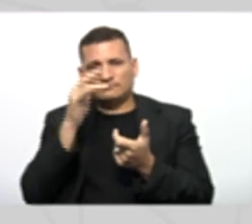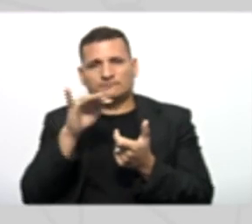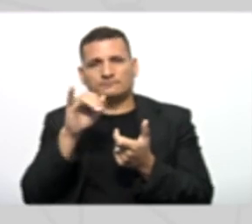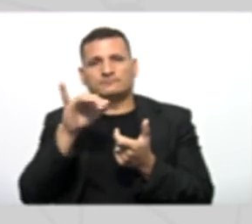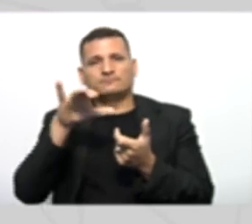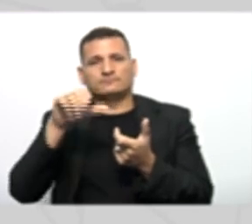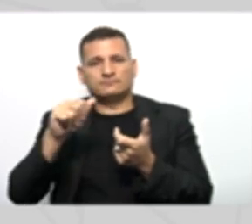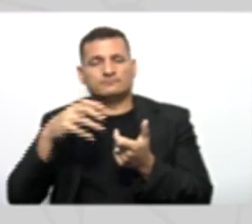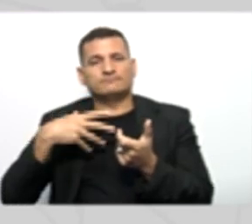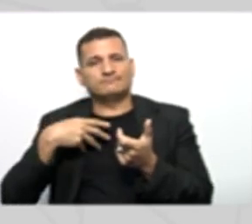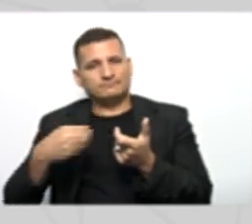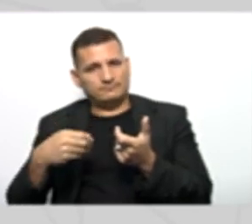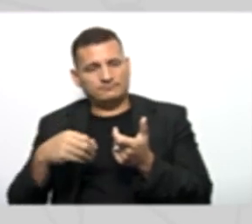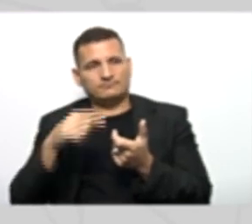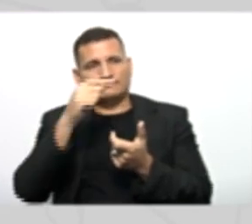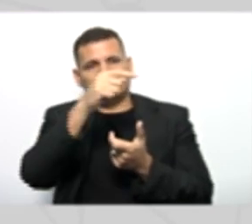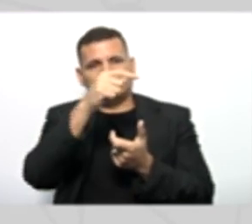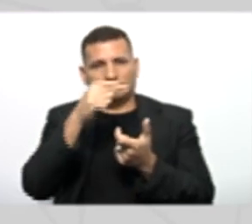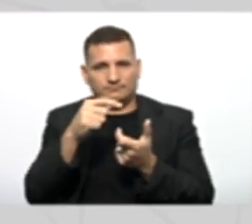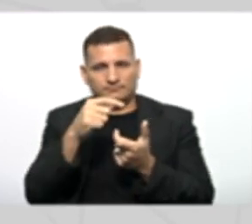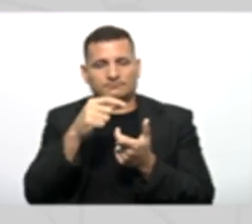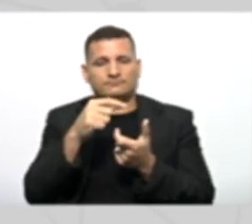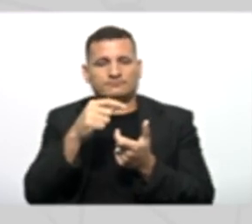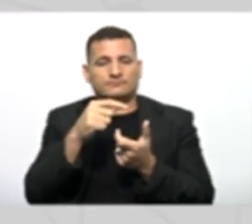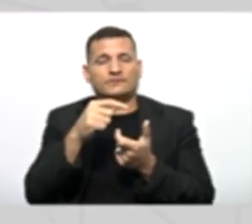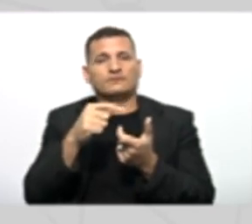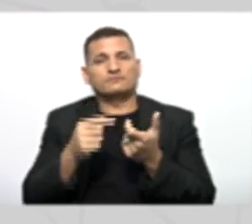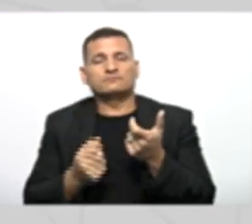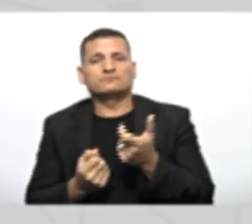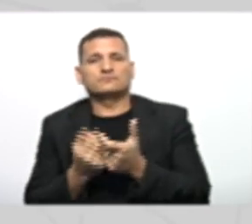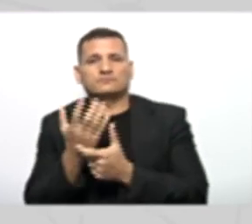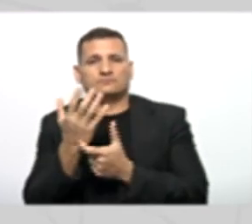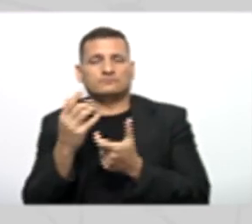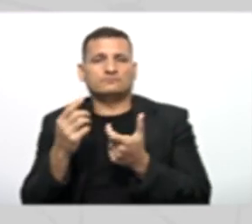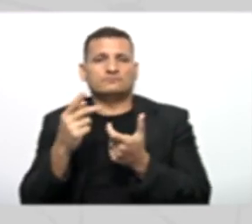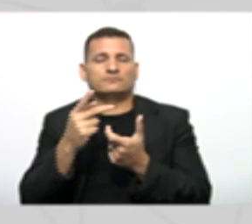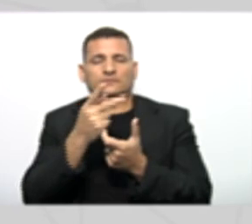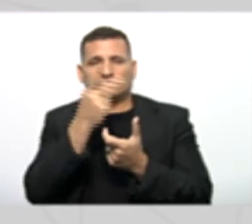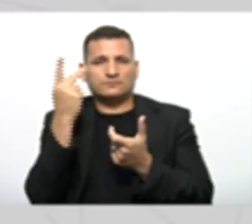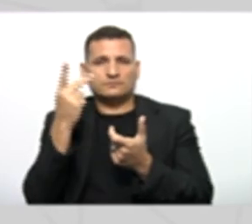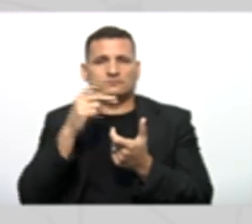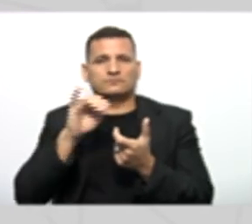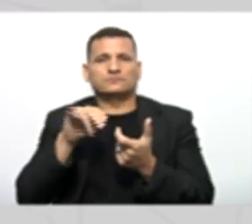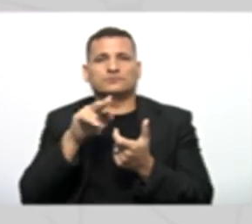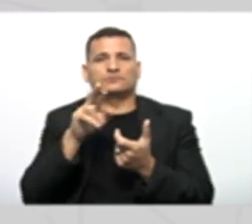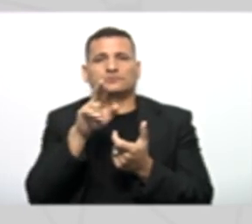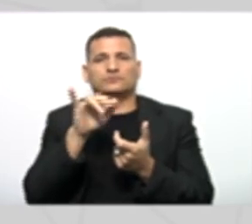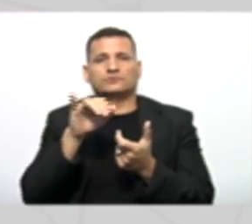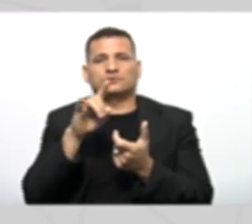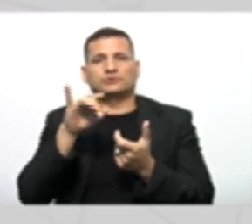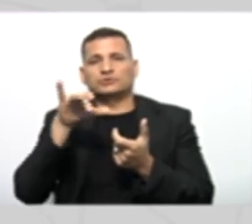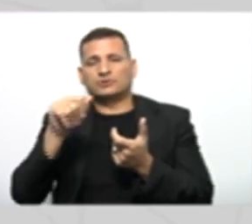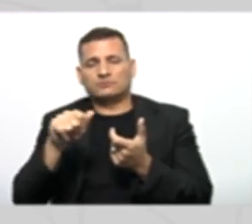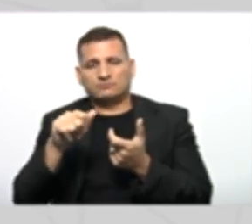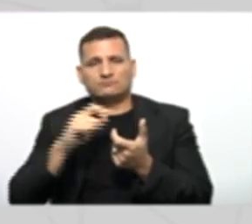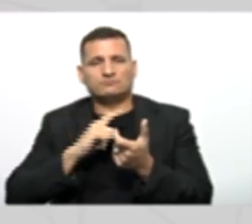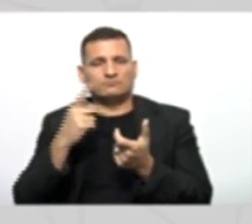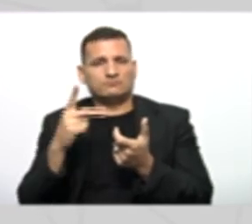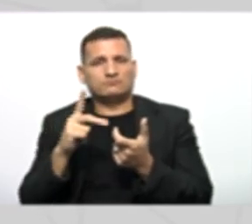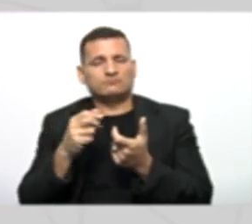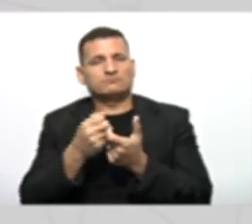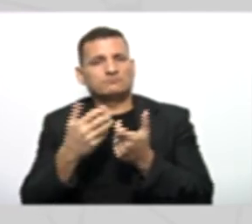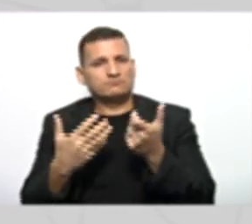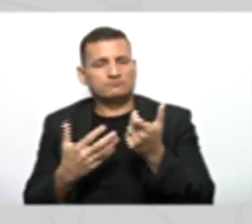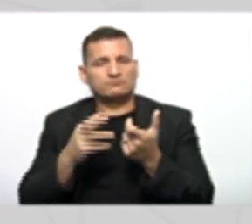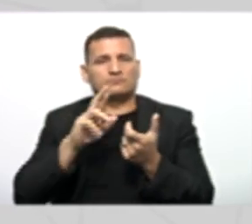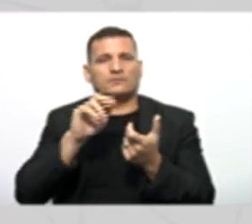filha E crie Uma classe Chamada Pessoa jurídica Que possua Seus próprios Atributos Que seriam Razão